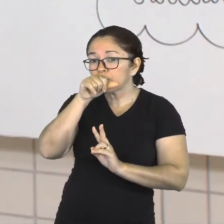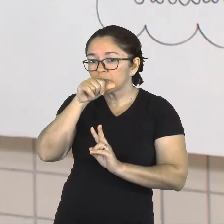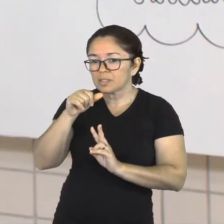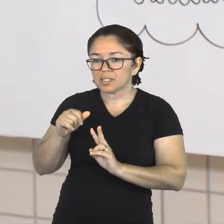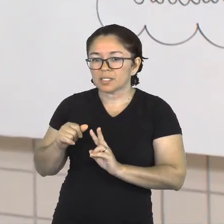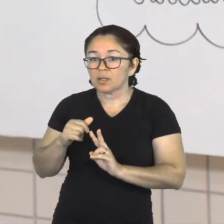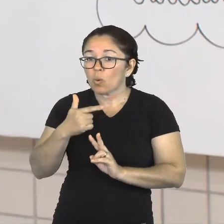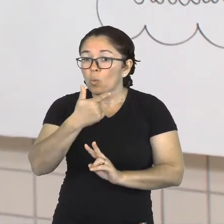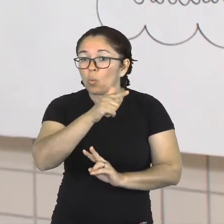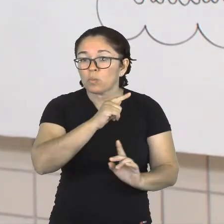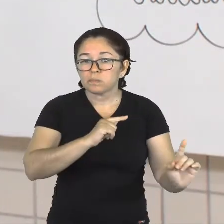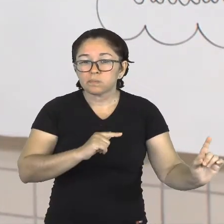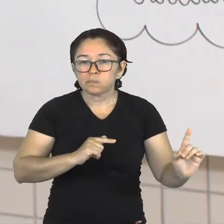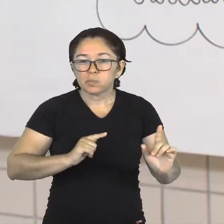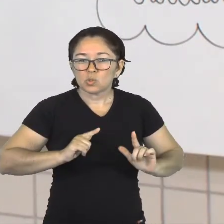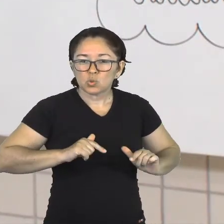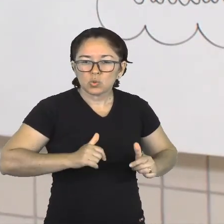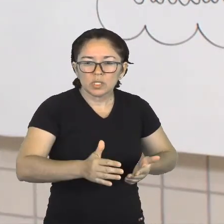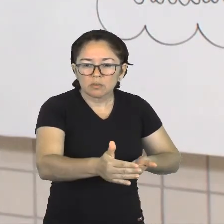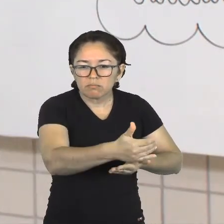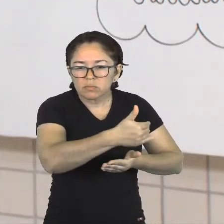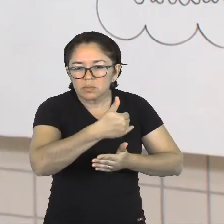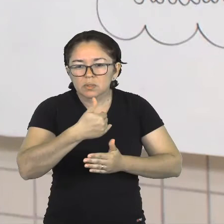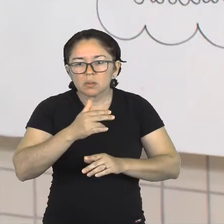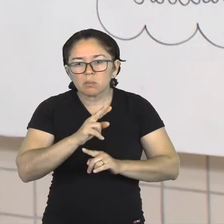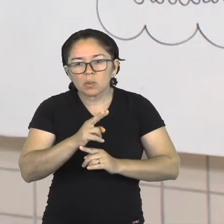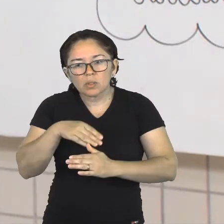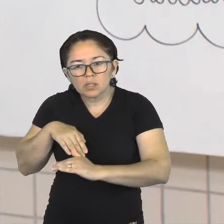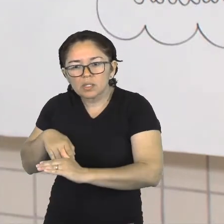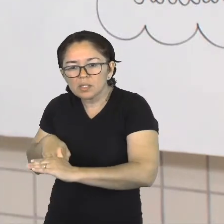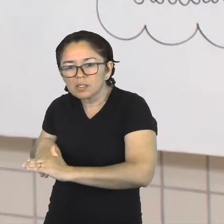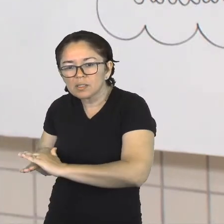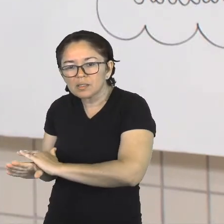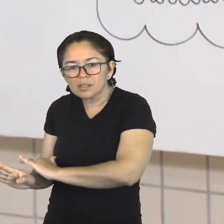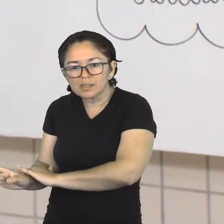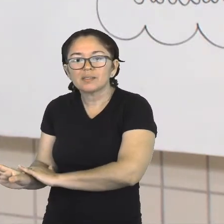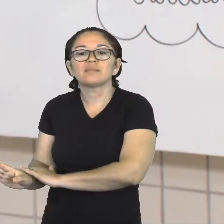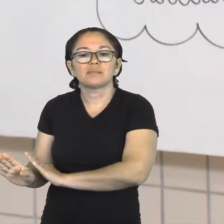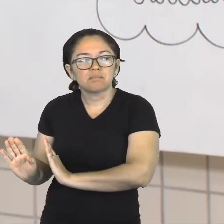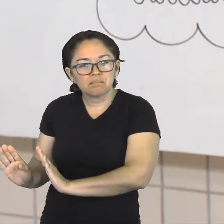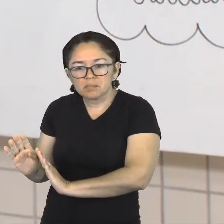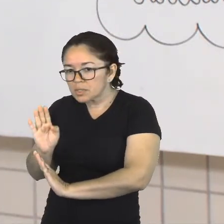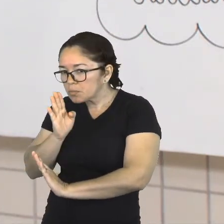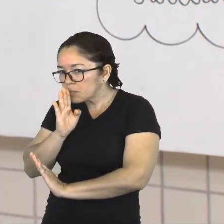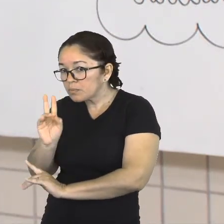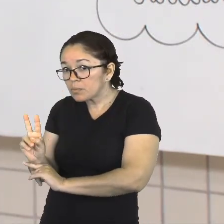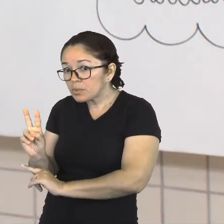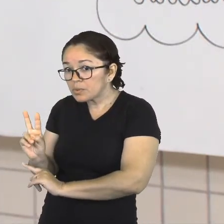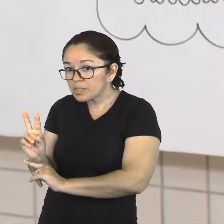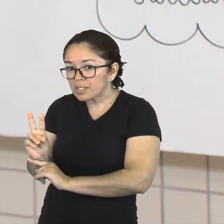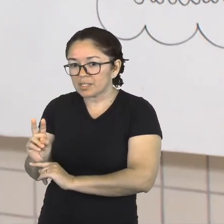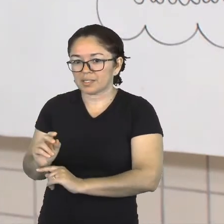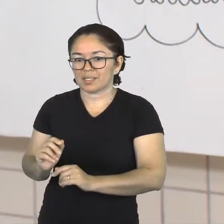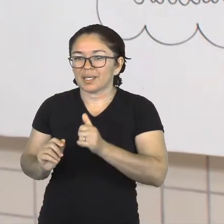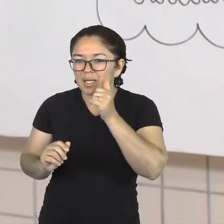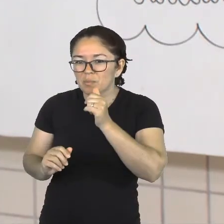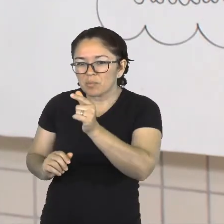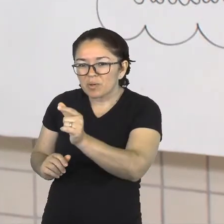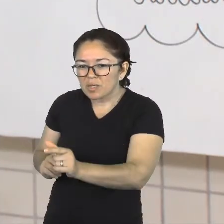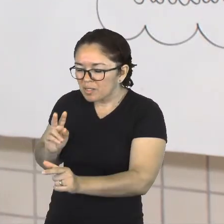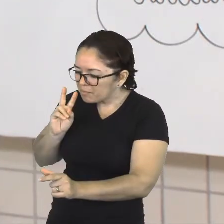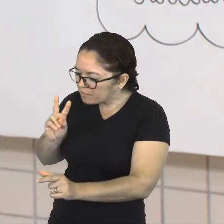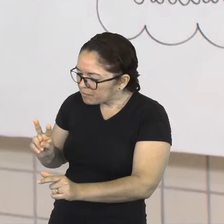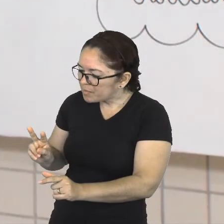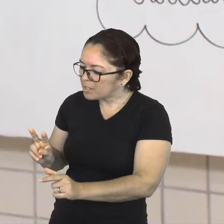de casa. E aí vocês também vão ver toda a relação da pequena Liesel, né? De nove anos com esse judeu, em que